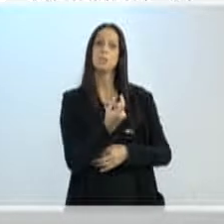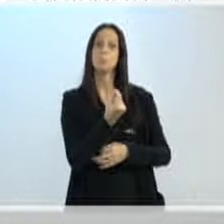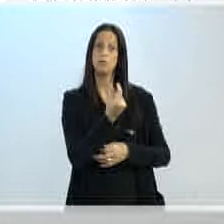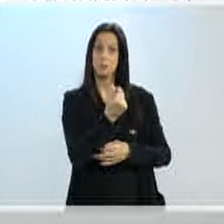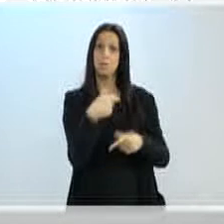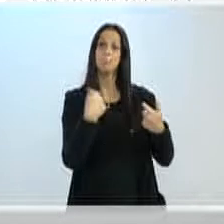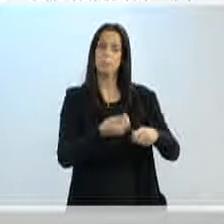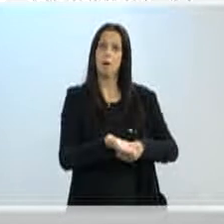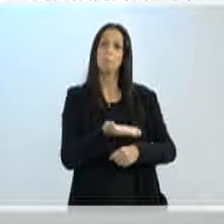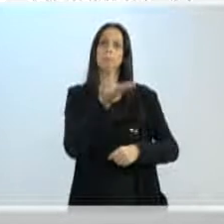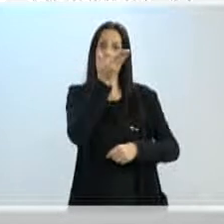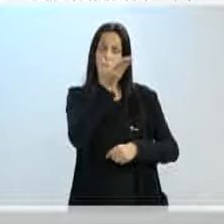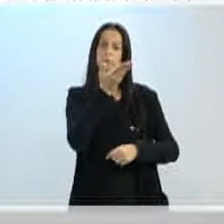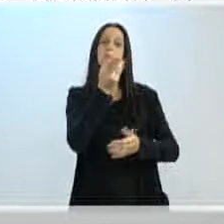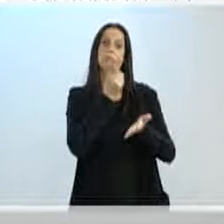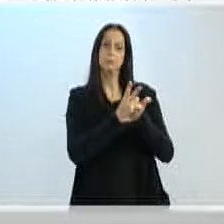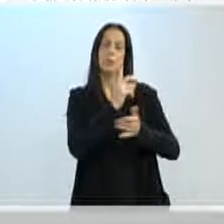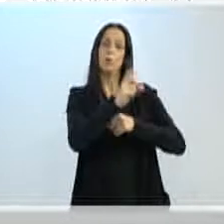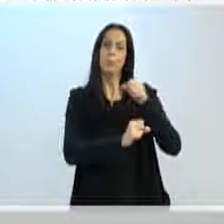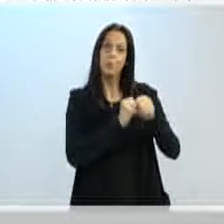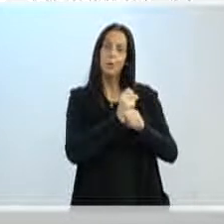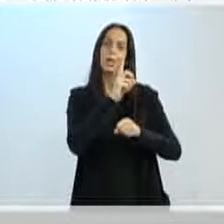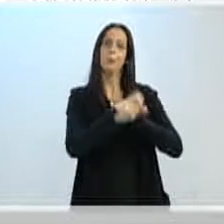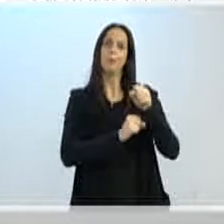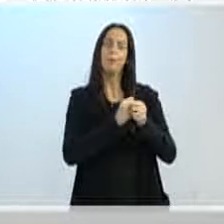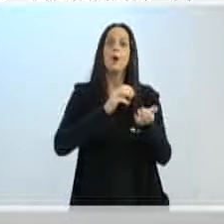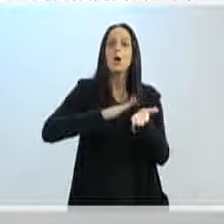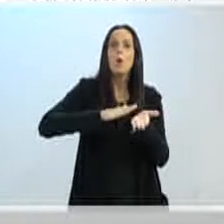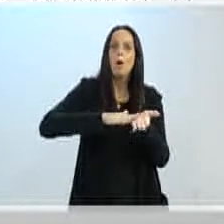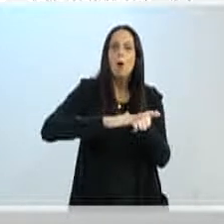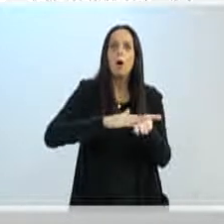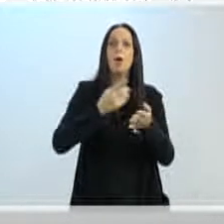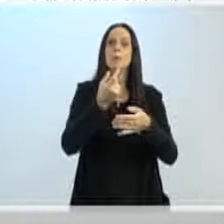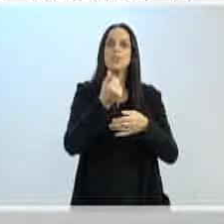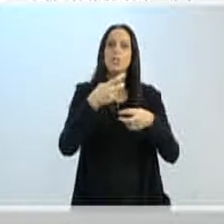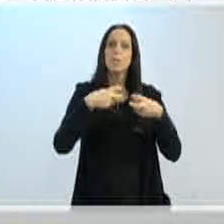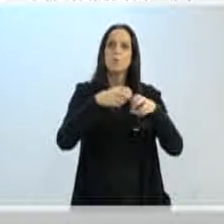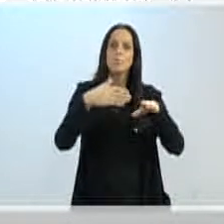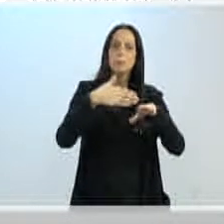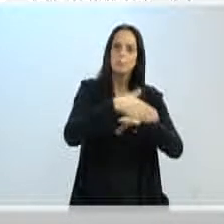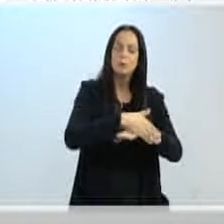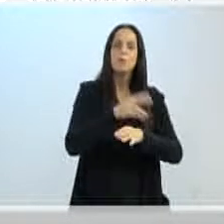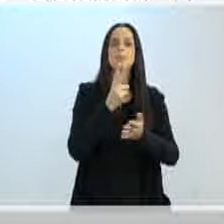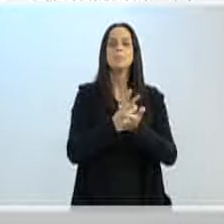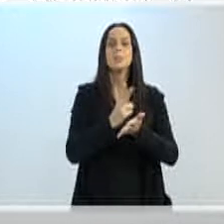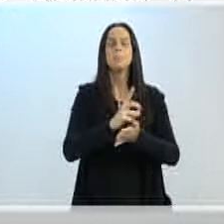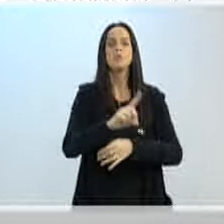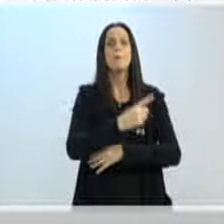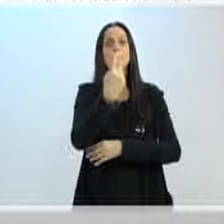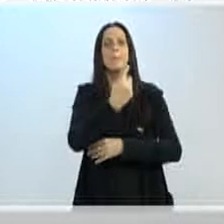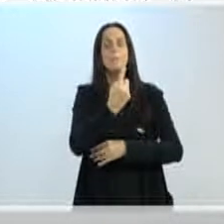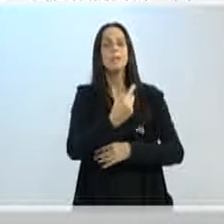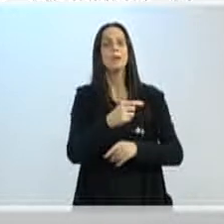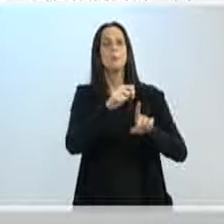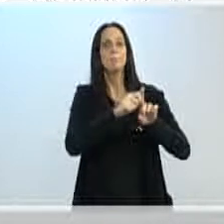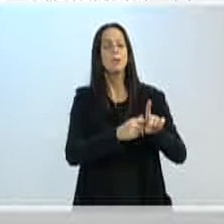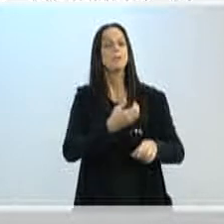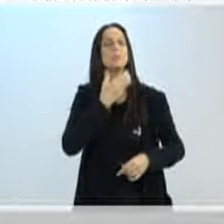praticado de ano a ano, onde nós vamos ter, que ele ocorre sempre no dia 1º de dezembro, que é a